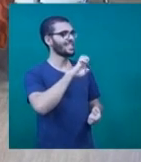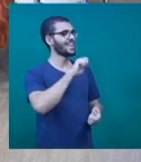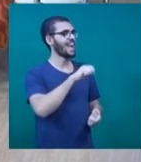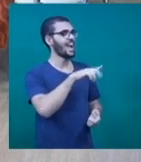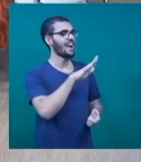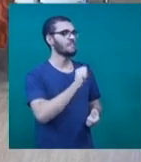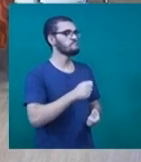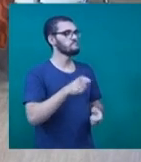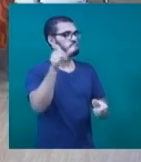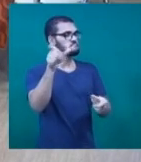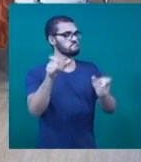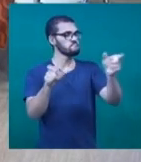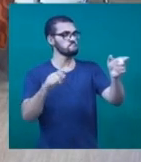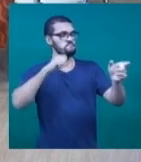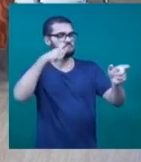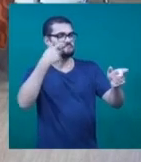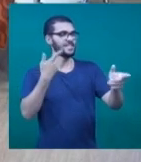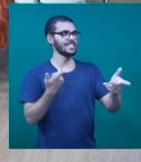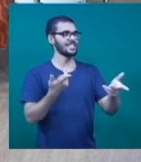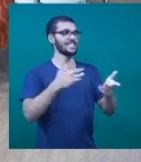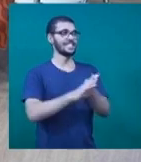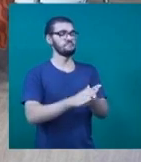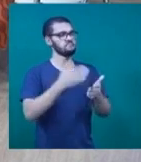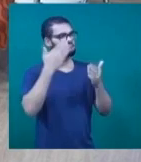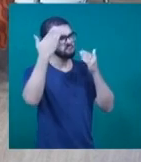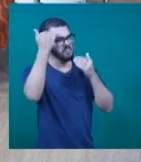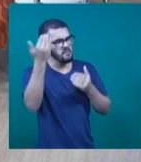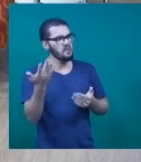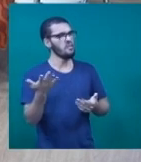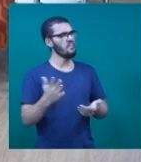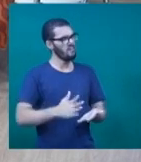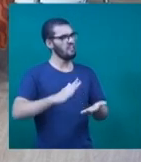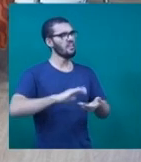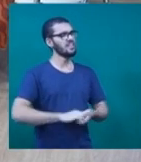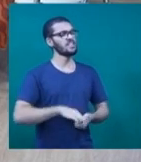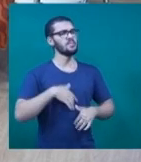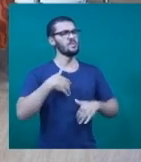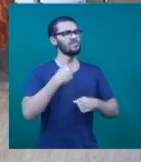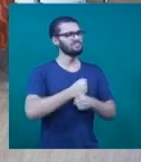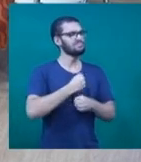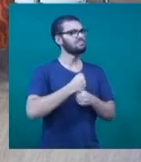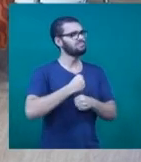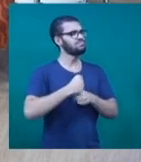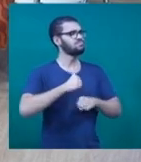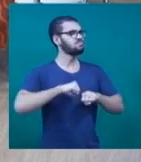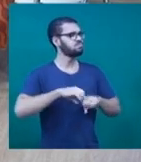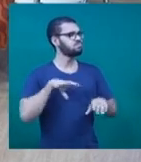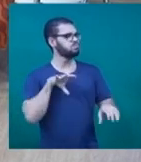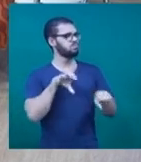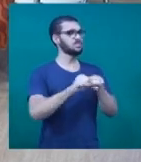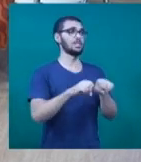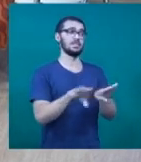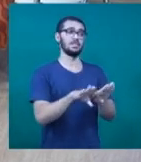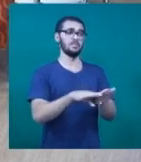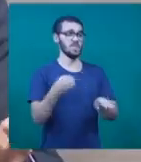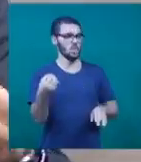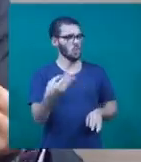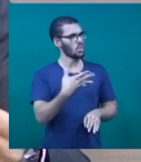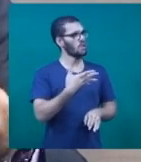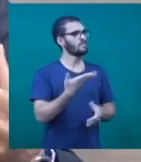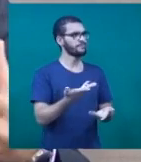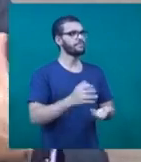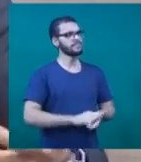grandes atrizes. Não é porque você está com a gente aqui hoje, mas realmente são muitos anos dedicados a essa formação. E formação de novos artistas, inclusive.